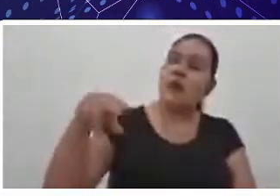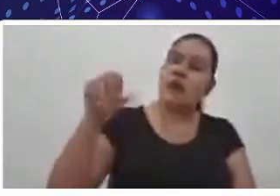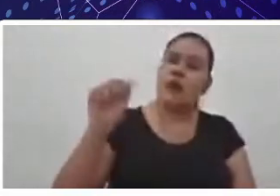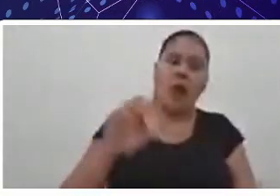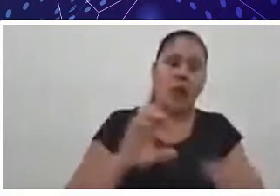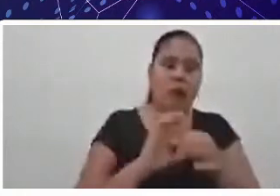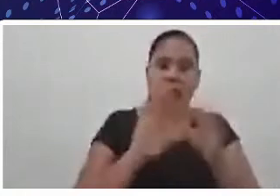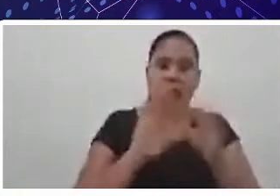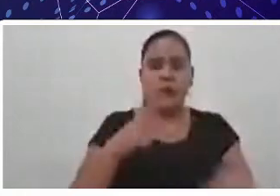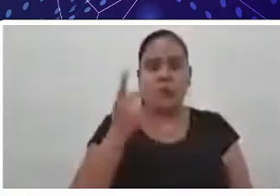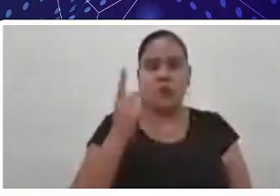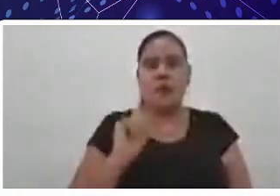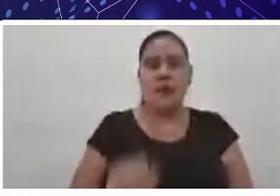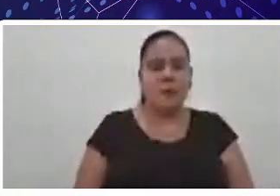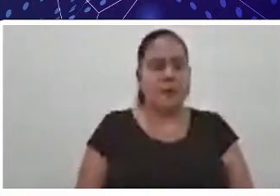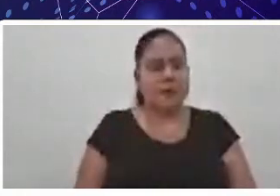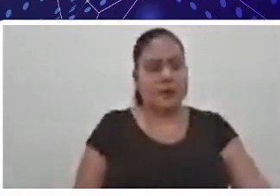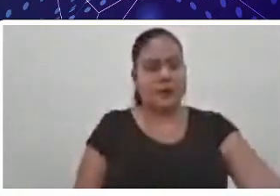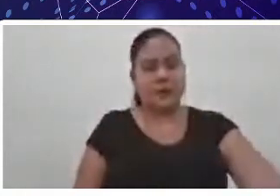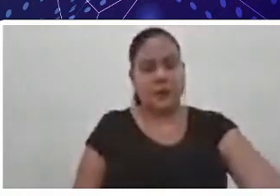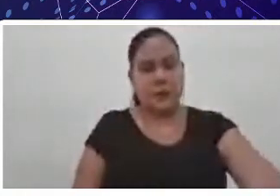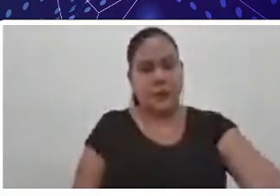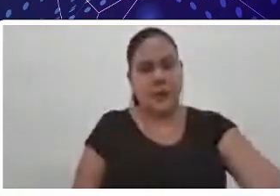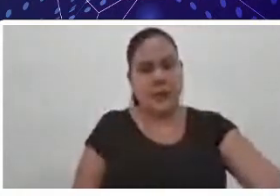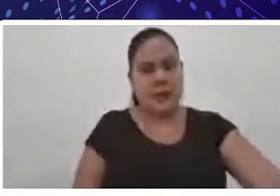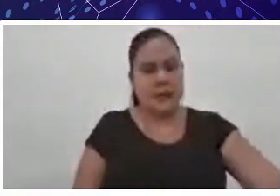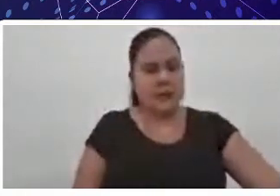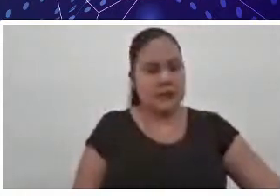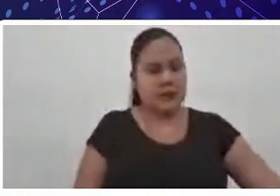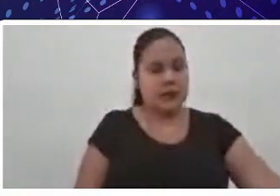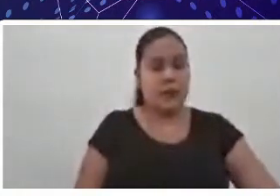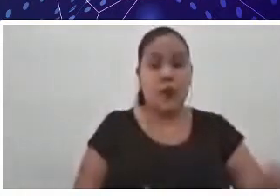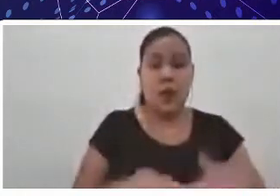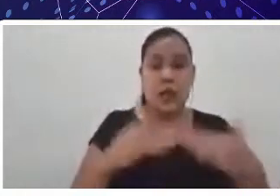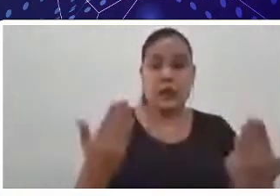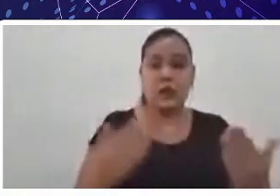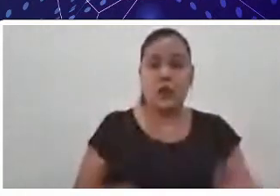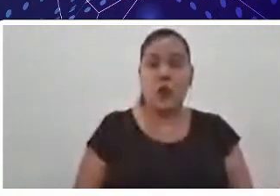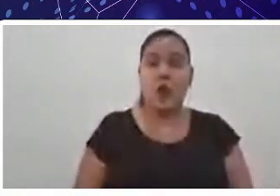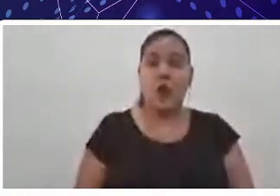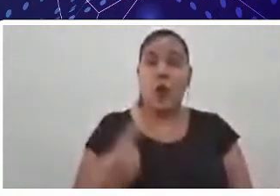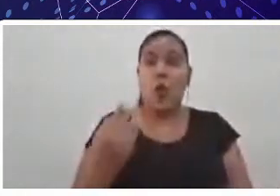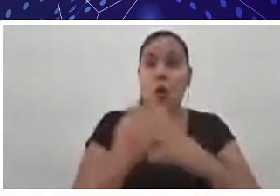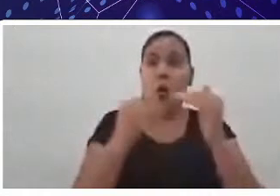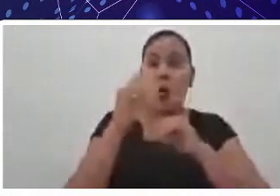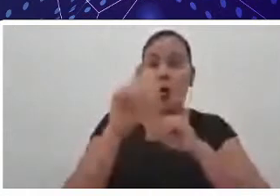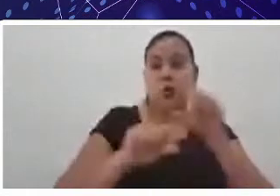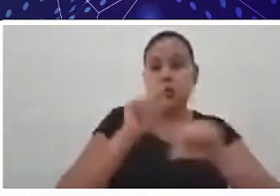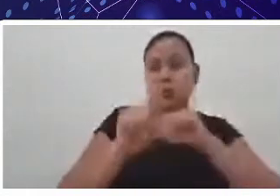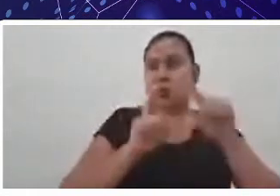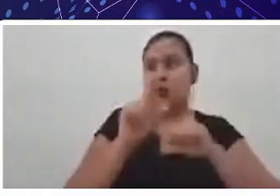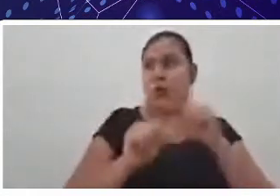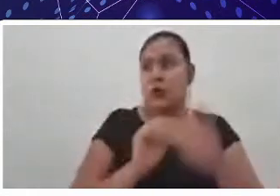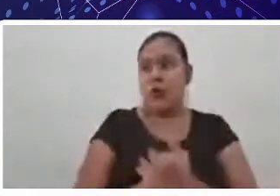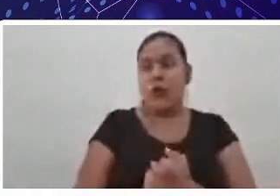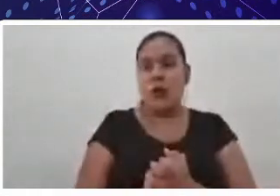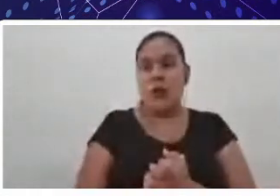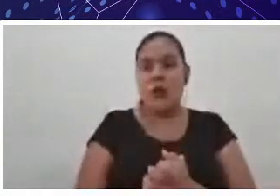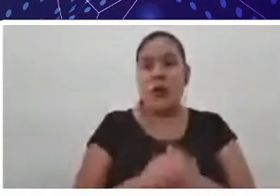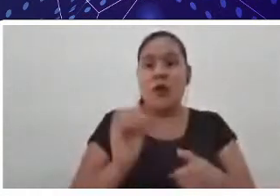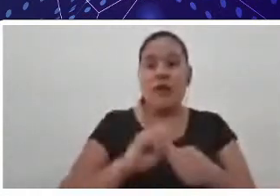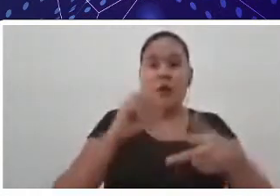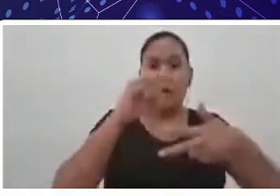Beleza. Então, o nosso processo seletivo, ele é através do Enem, né, então, os alunos, eles